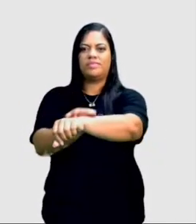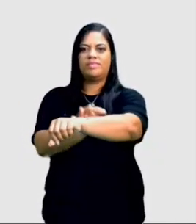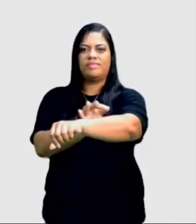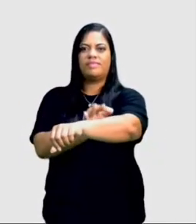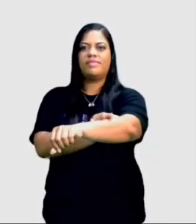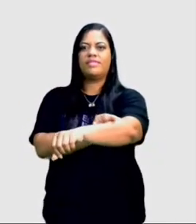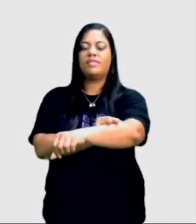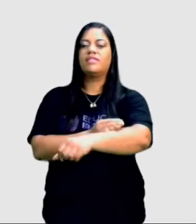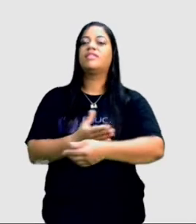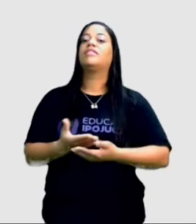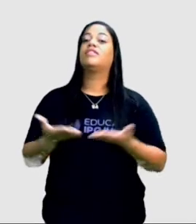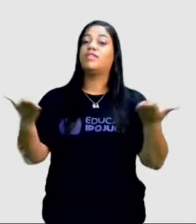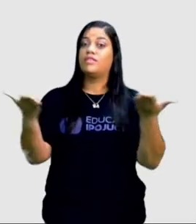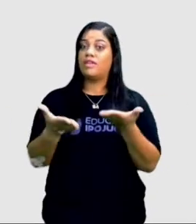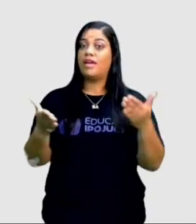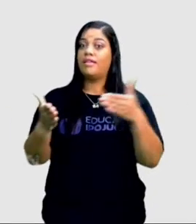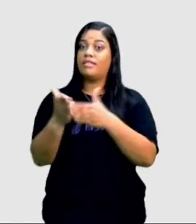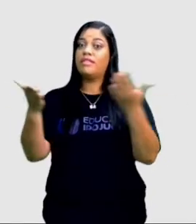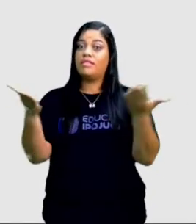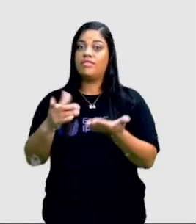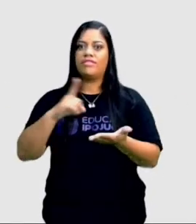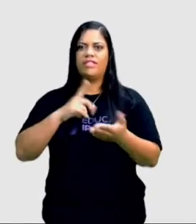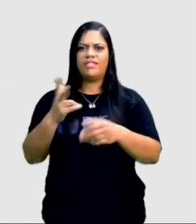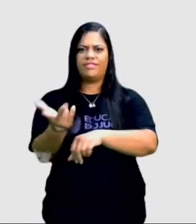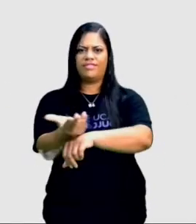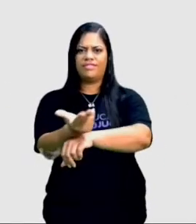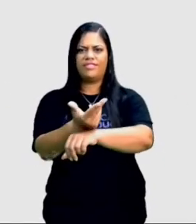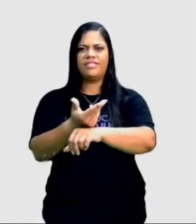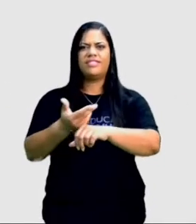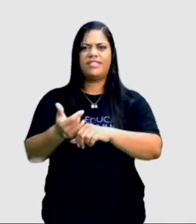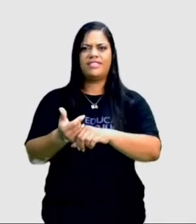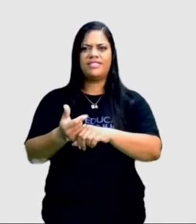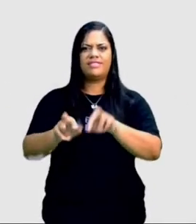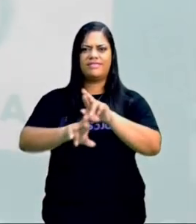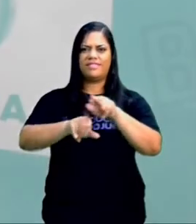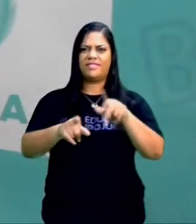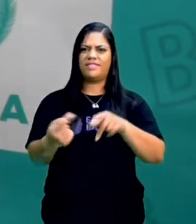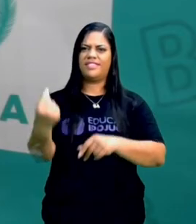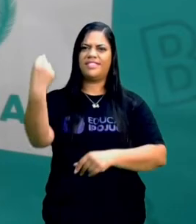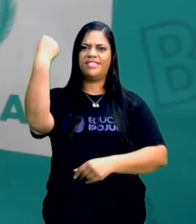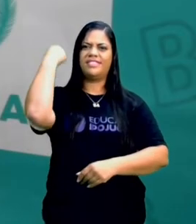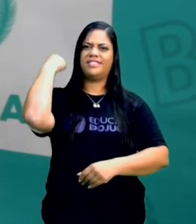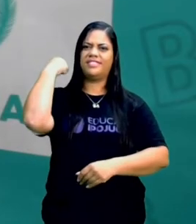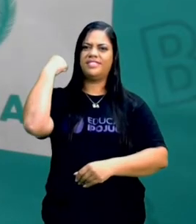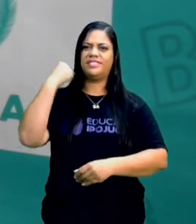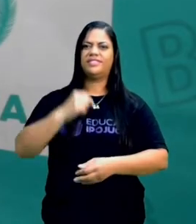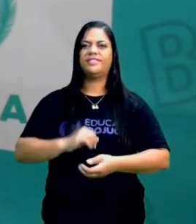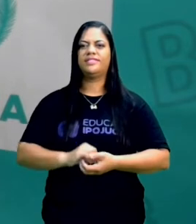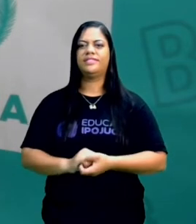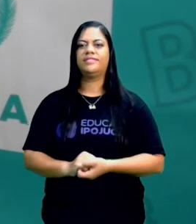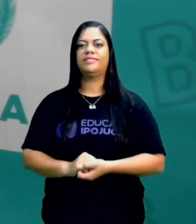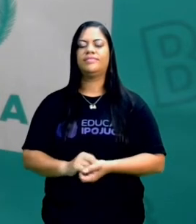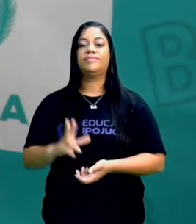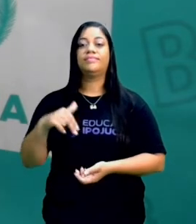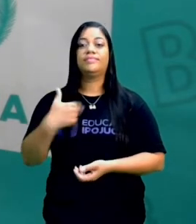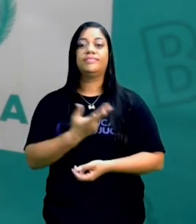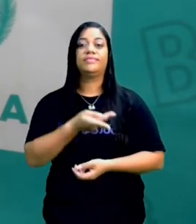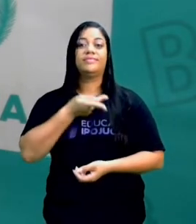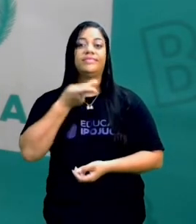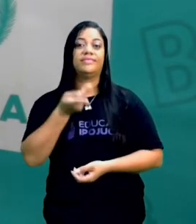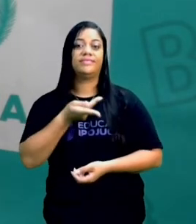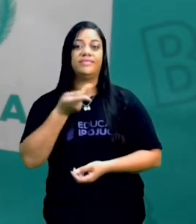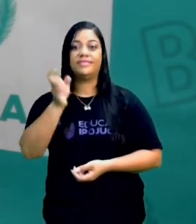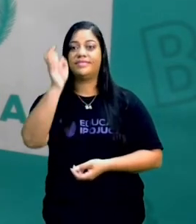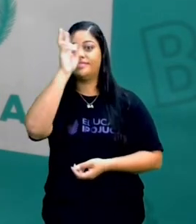que o sapo possui os desenhos estranhos nas costas dele. Então veja que a gente está contando